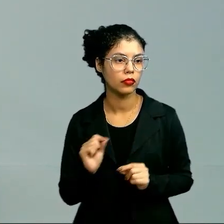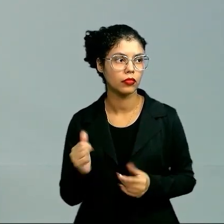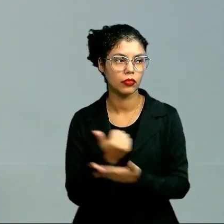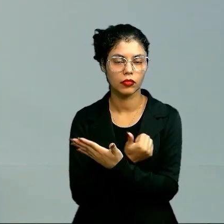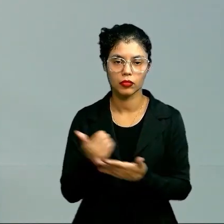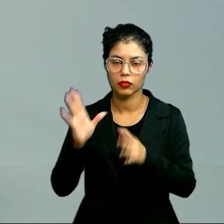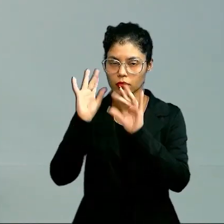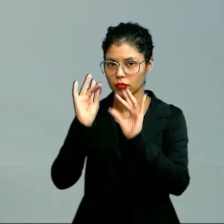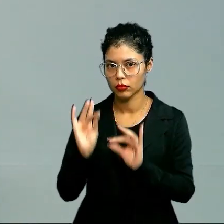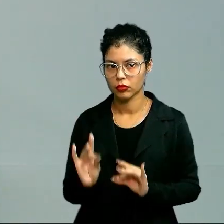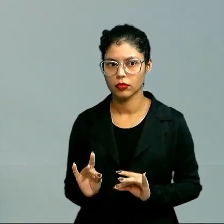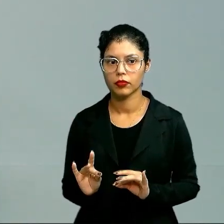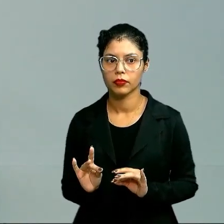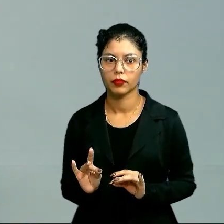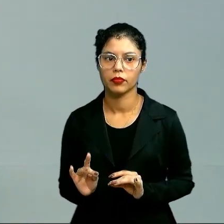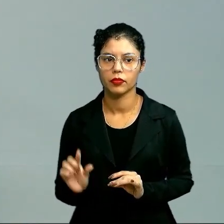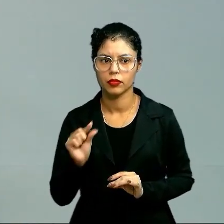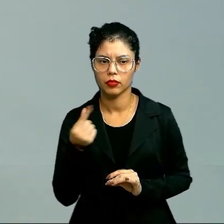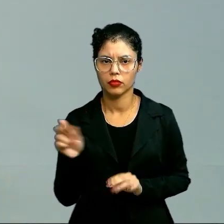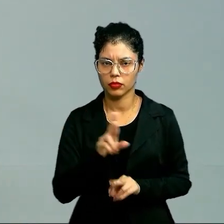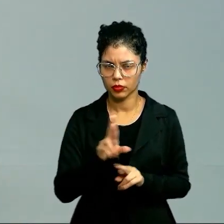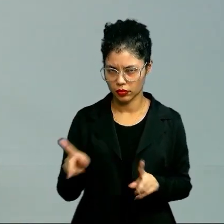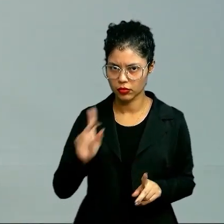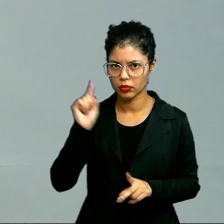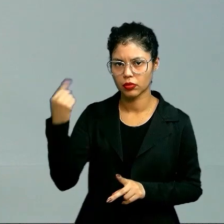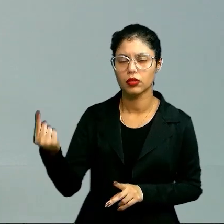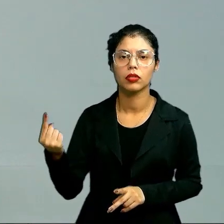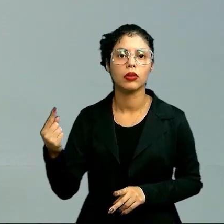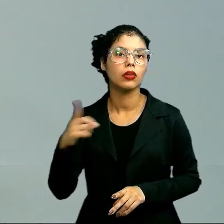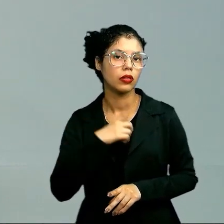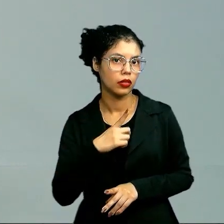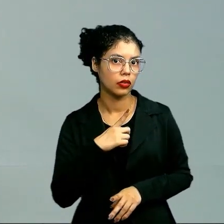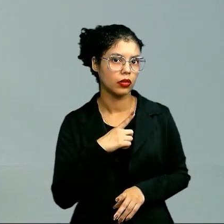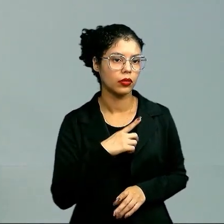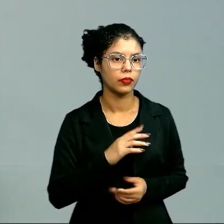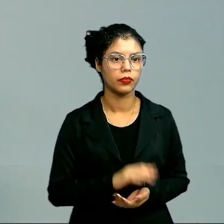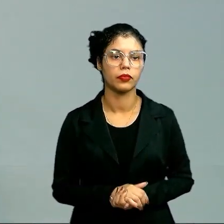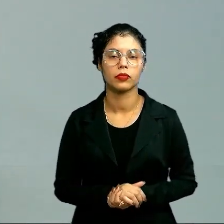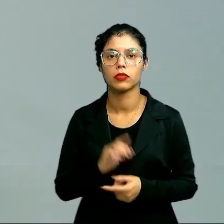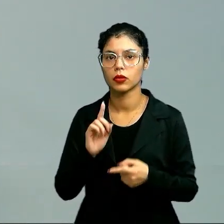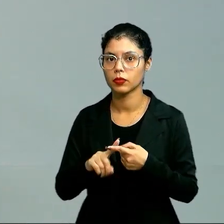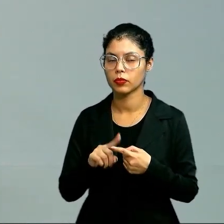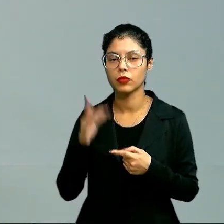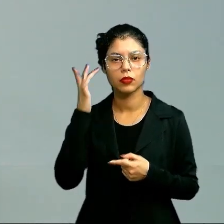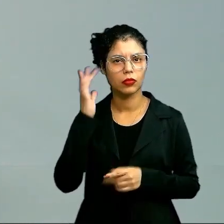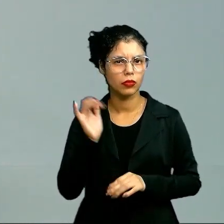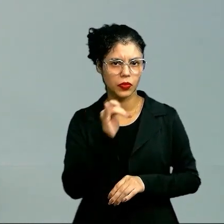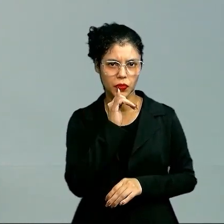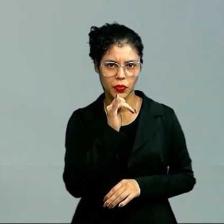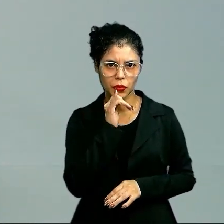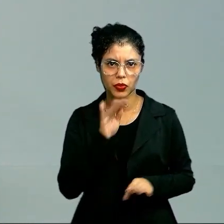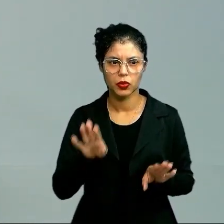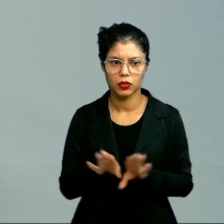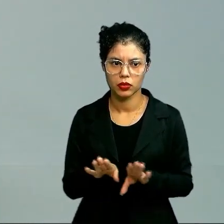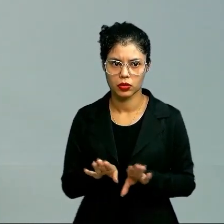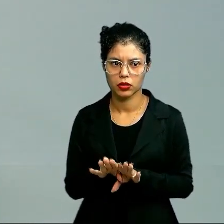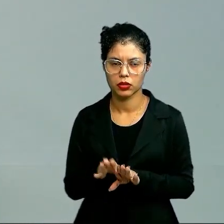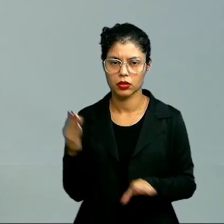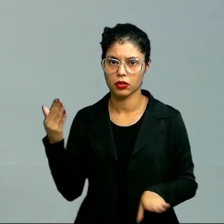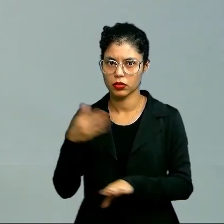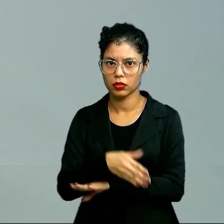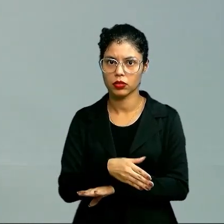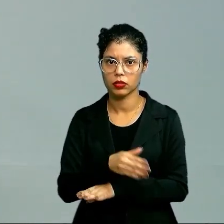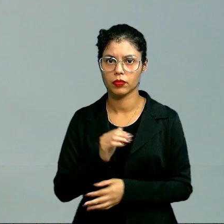aspecto um pouco diferente daquilo que a gente tem por niilismo. Porque ele acha, por exemplo, que quando alguém entra